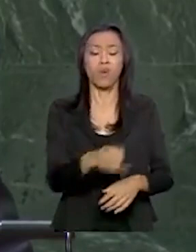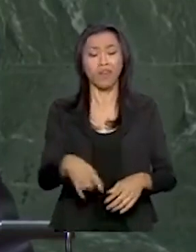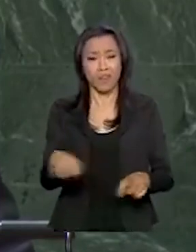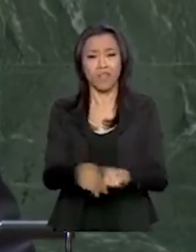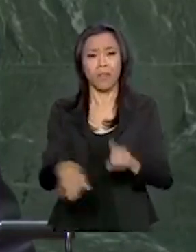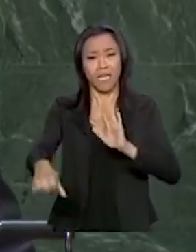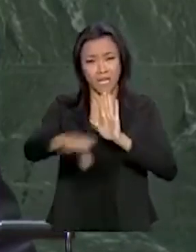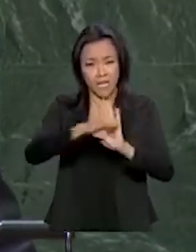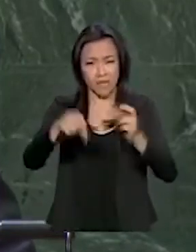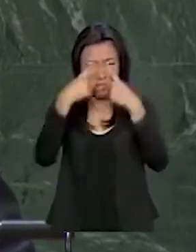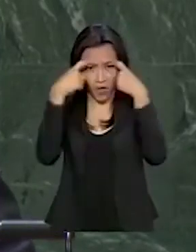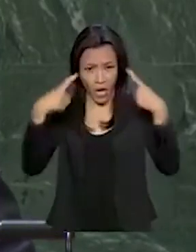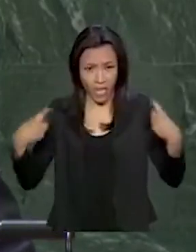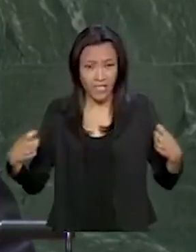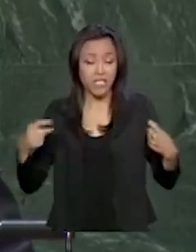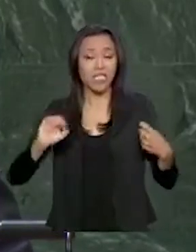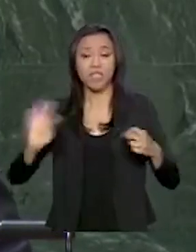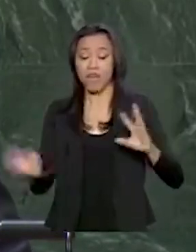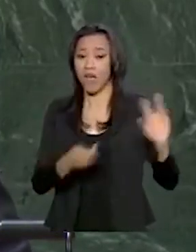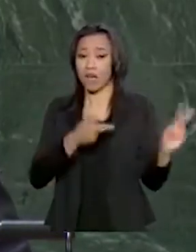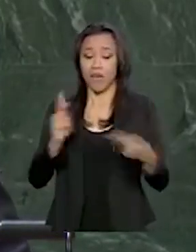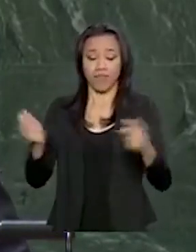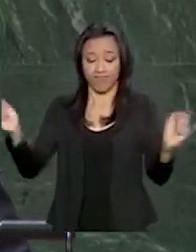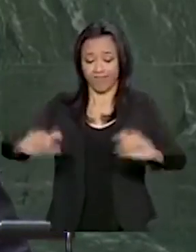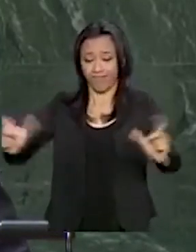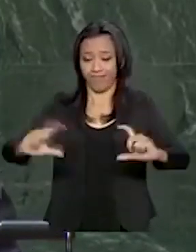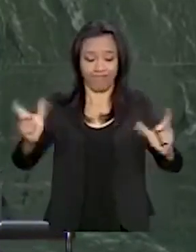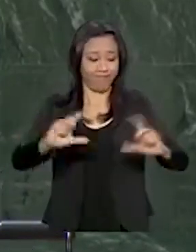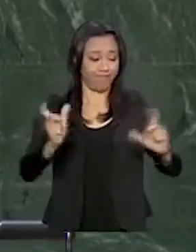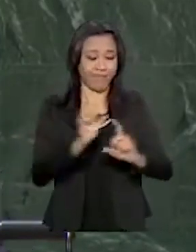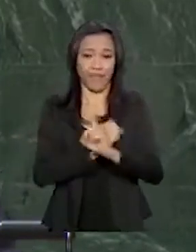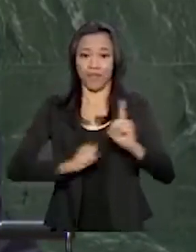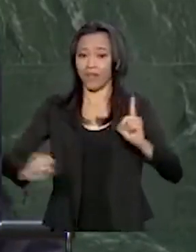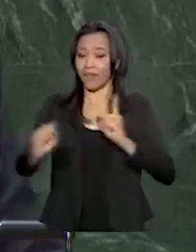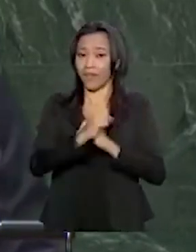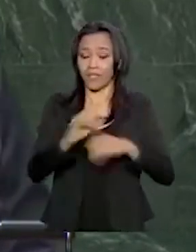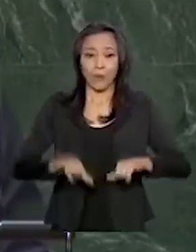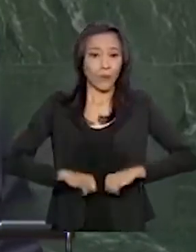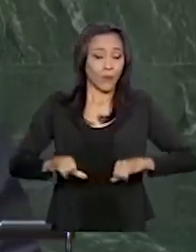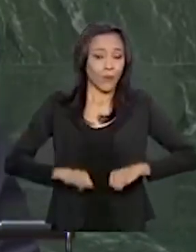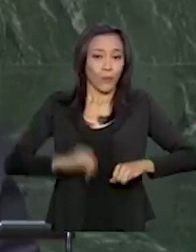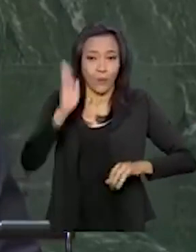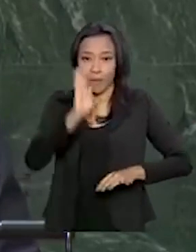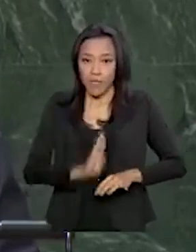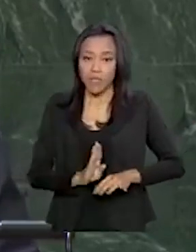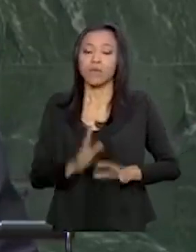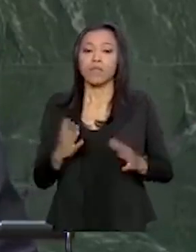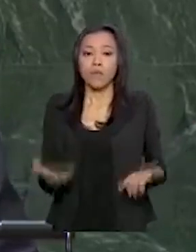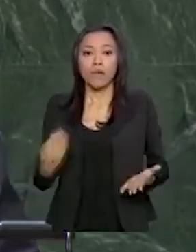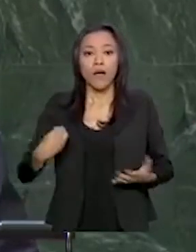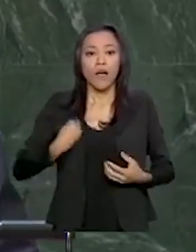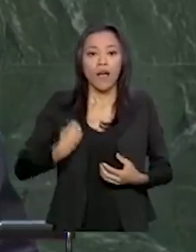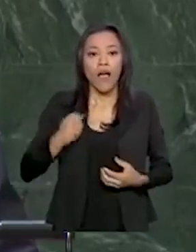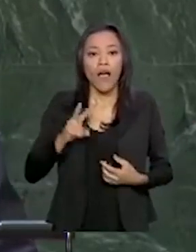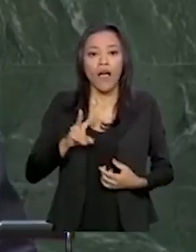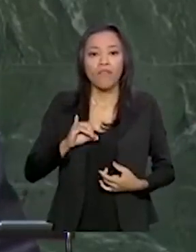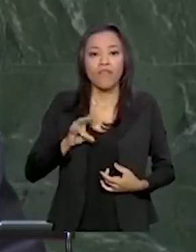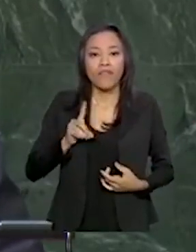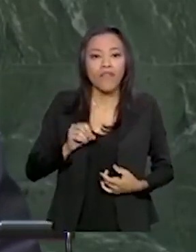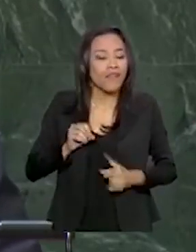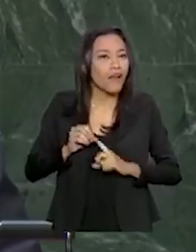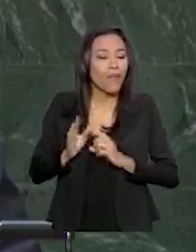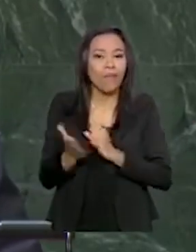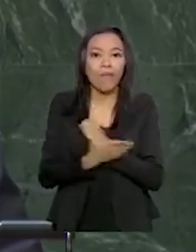que anualmente massacravam a população brasileira. A vida é o mais básico dos dois